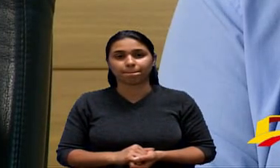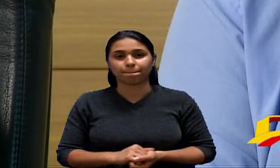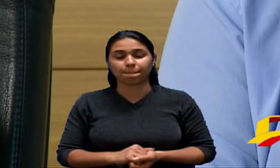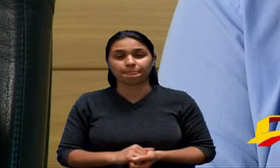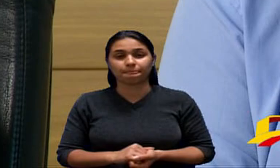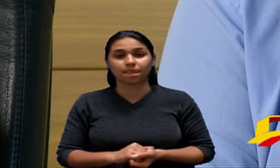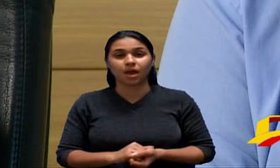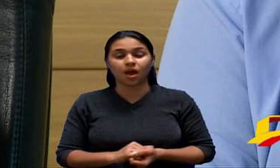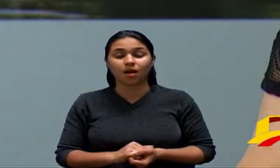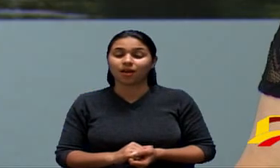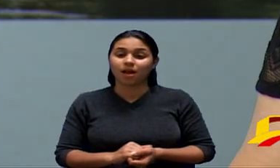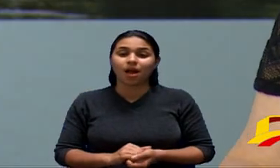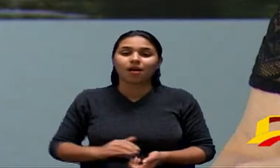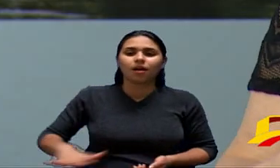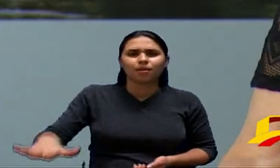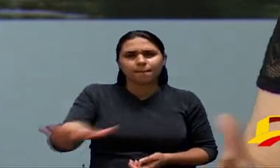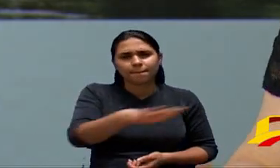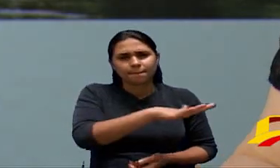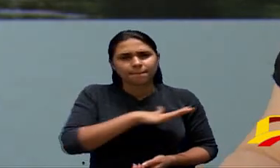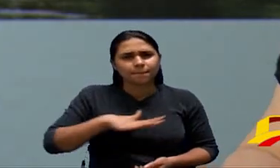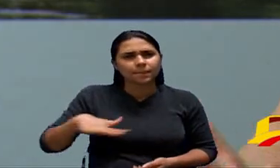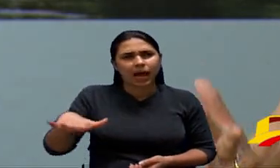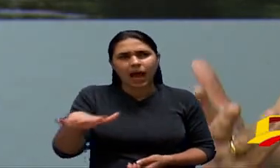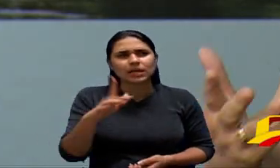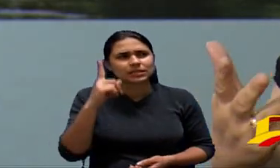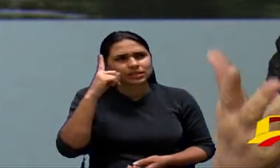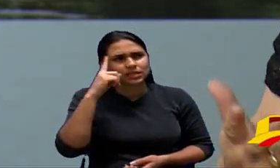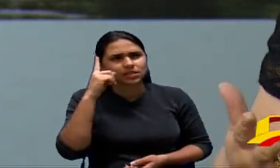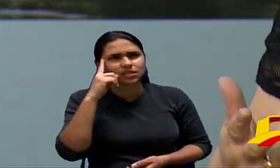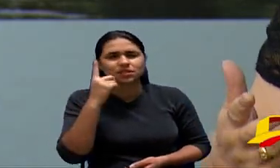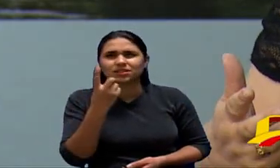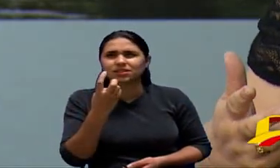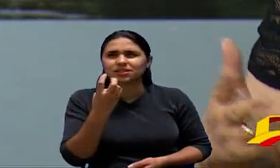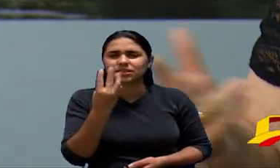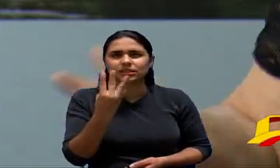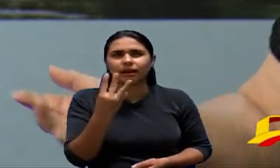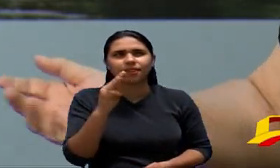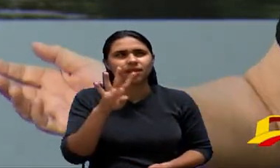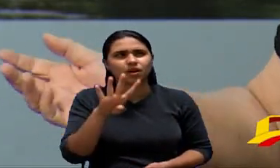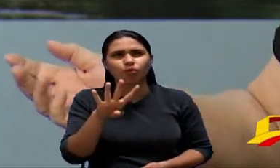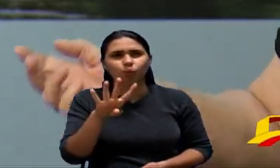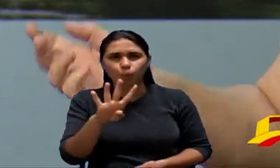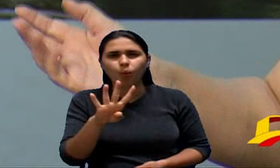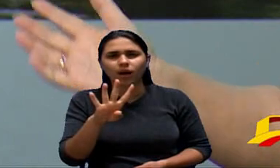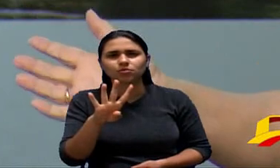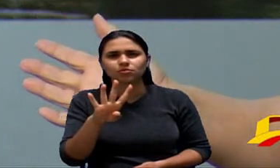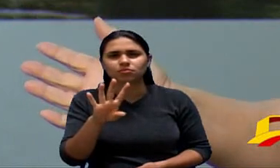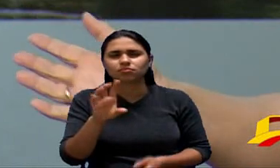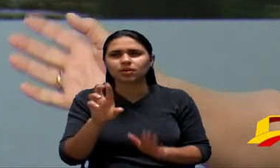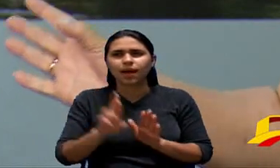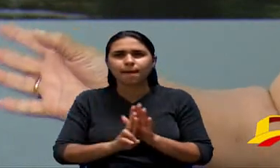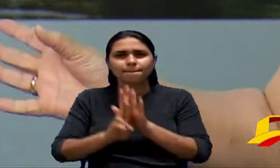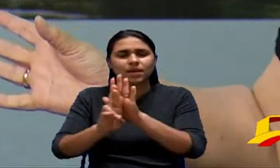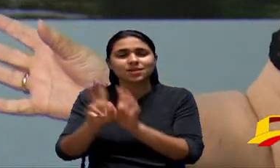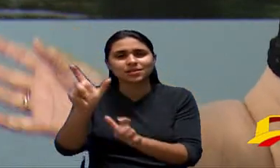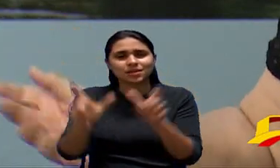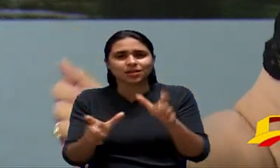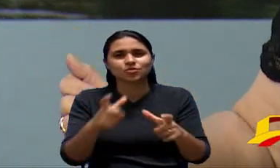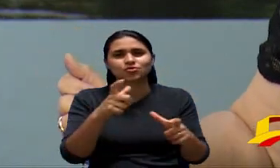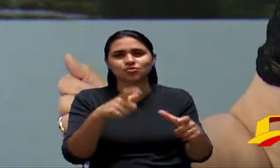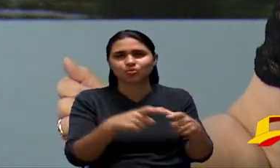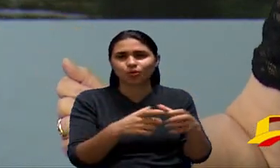base territorial acho que se não me engano são 34 sindicatos no estado de São Paulo se não me engano né